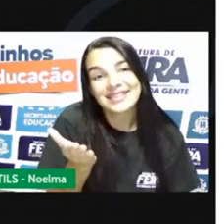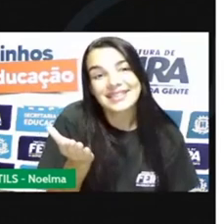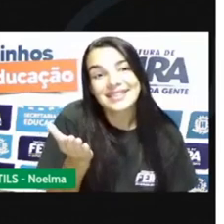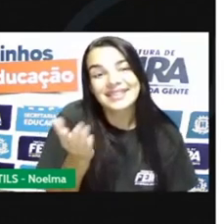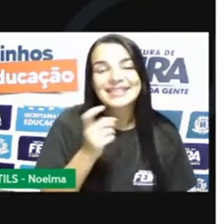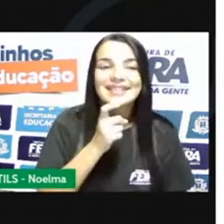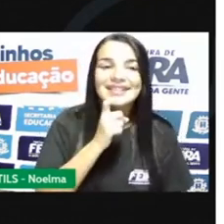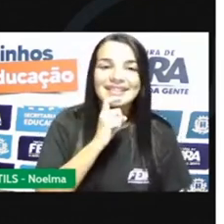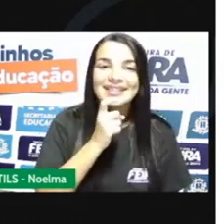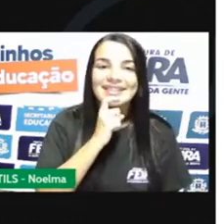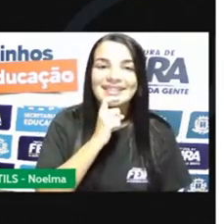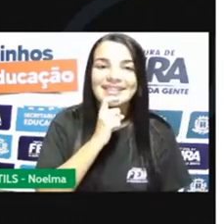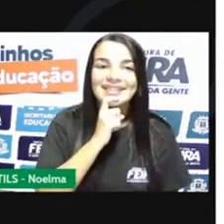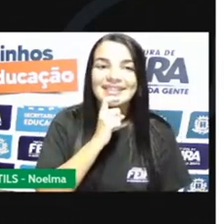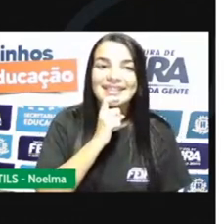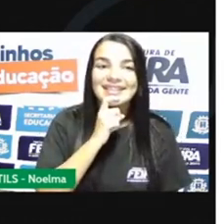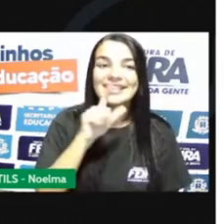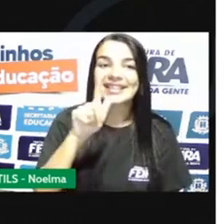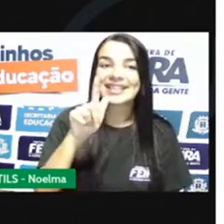O que é isso aqui, gente?